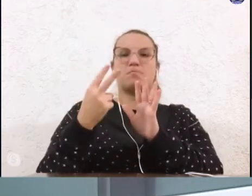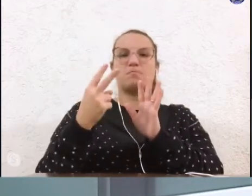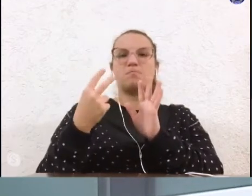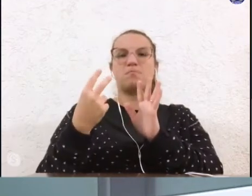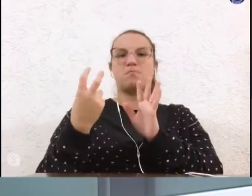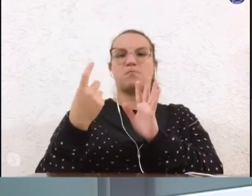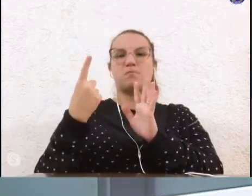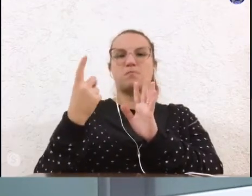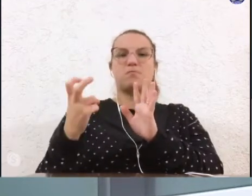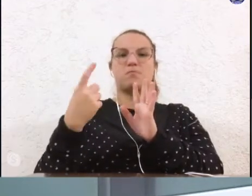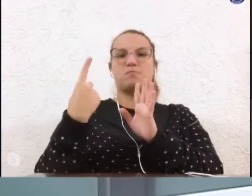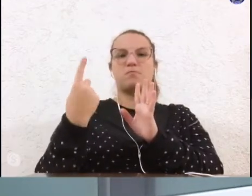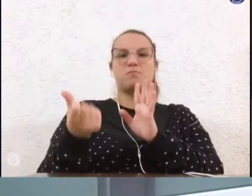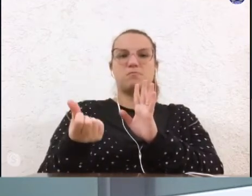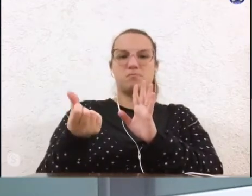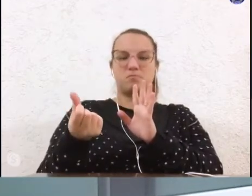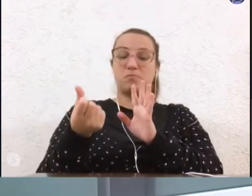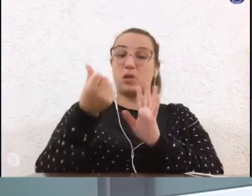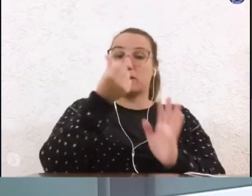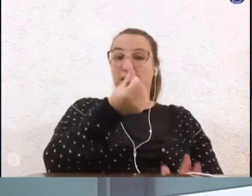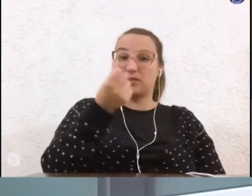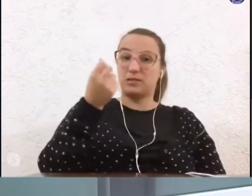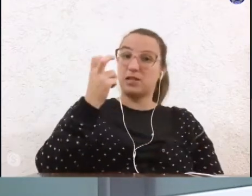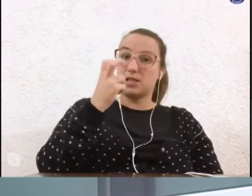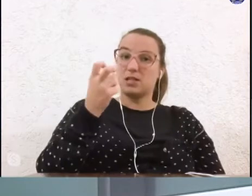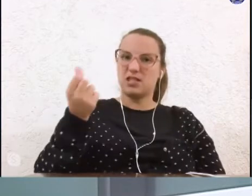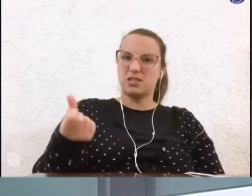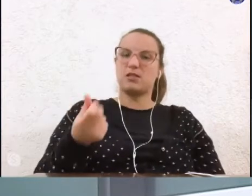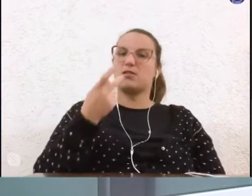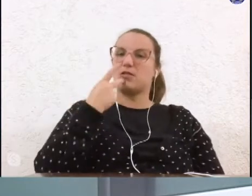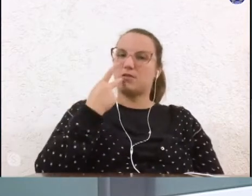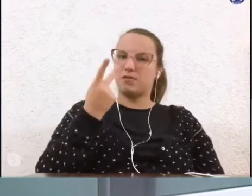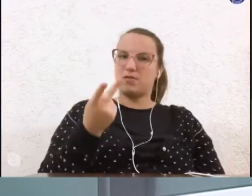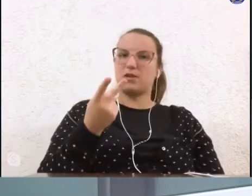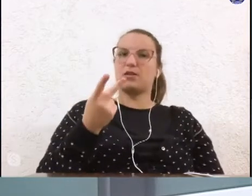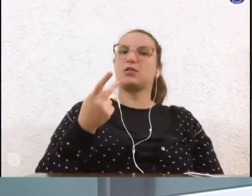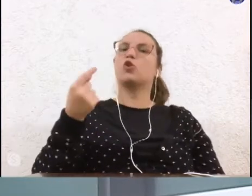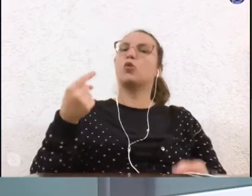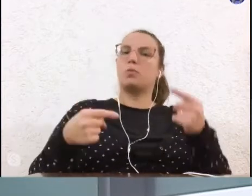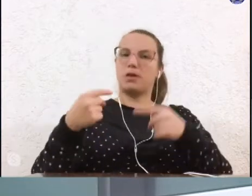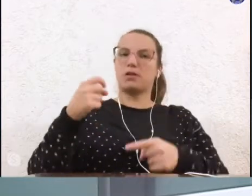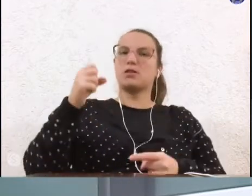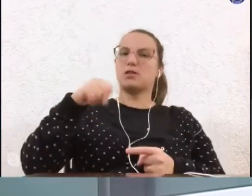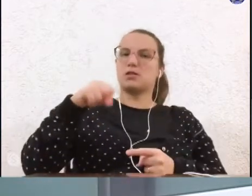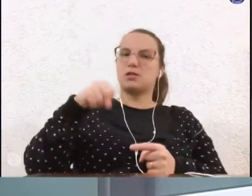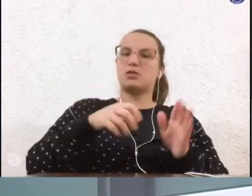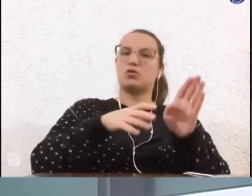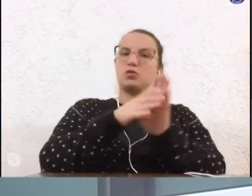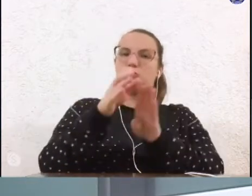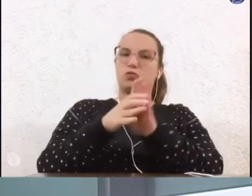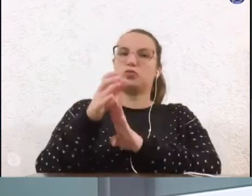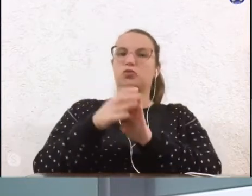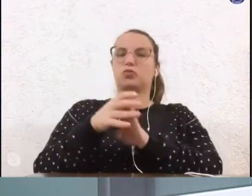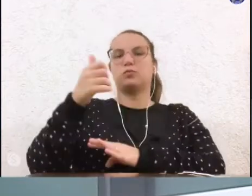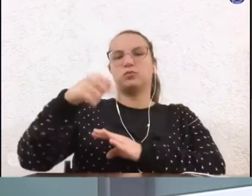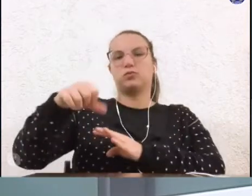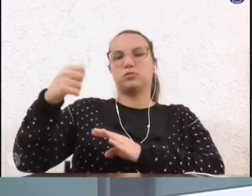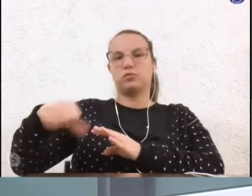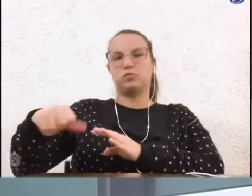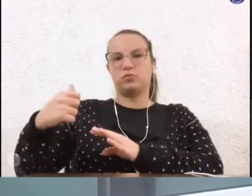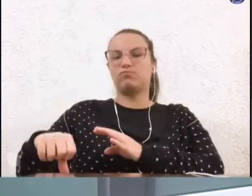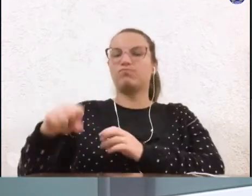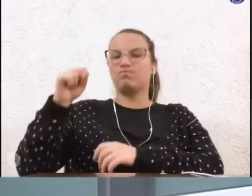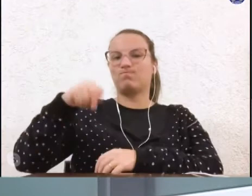da lei do conselho do meio ambiente aonde dispõe que compete aos conselheiros a análise de projeto de grande relevância